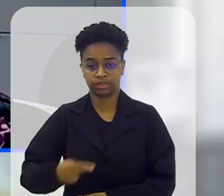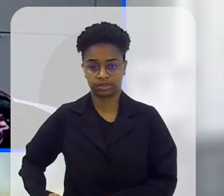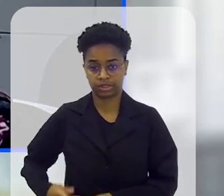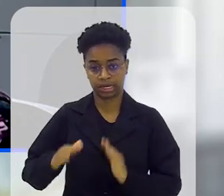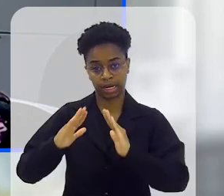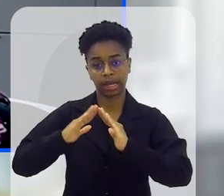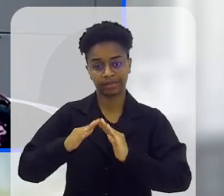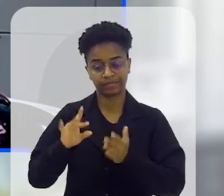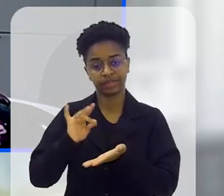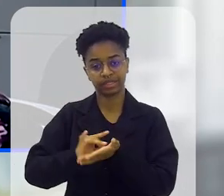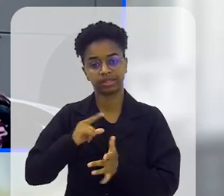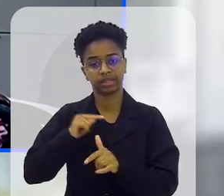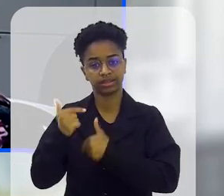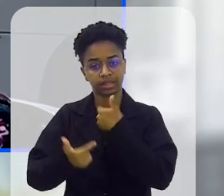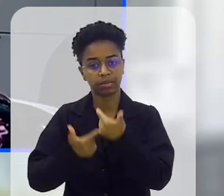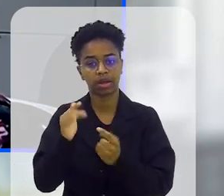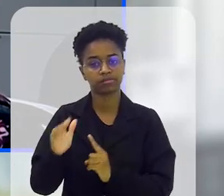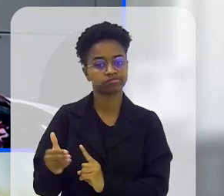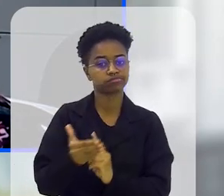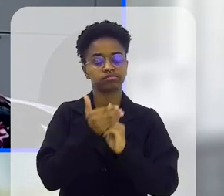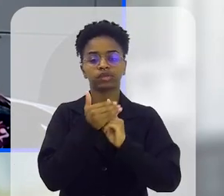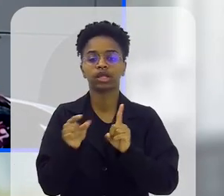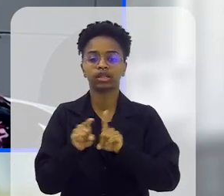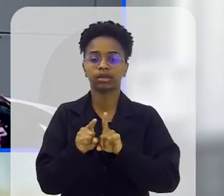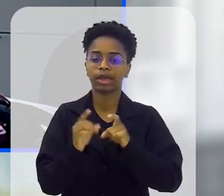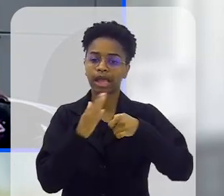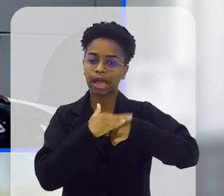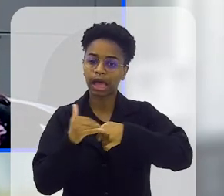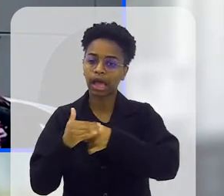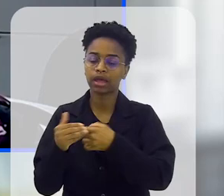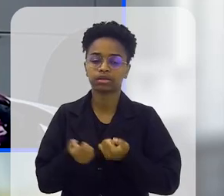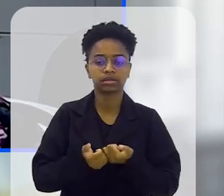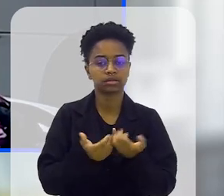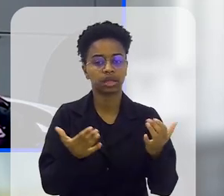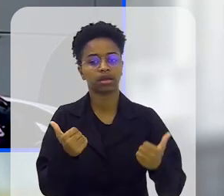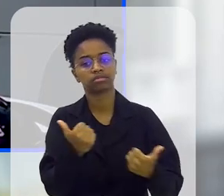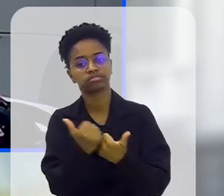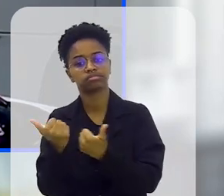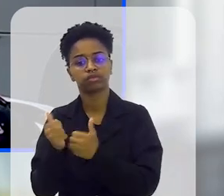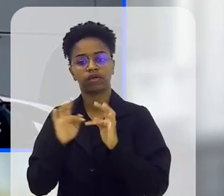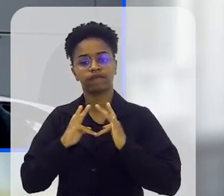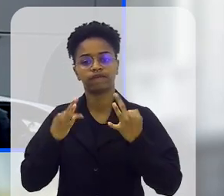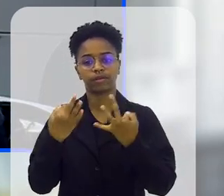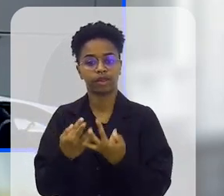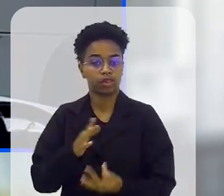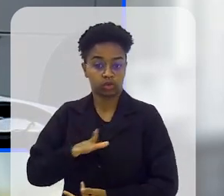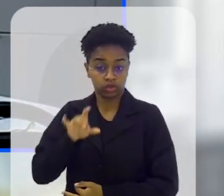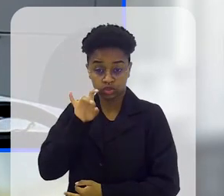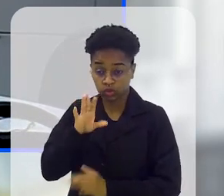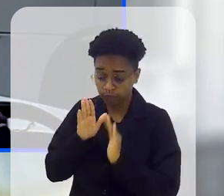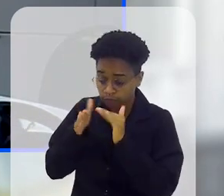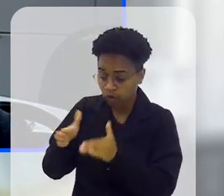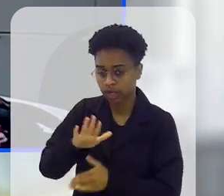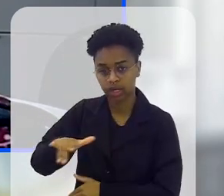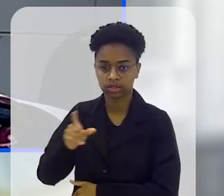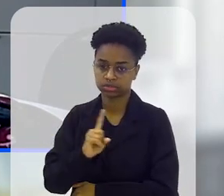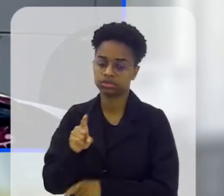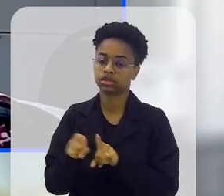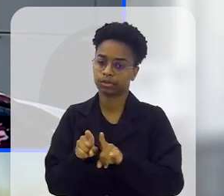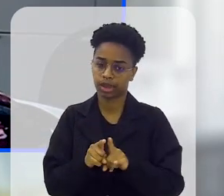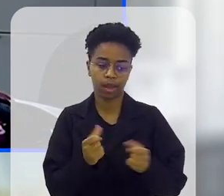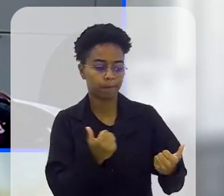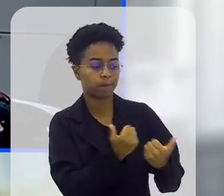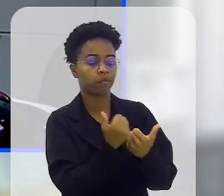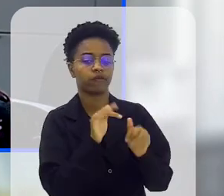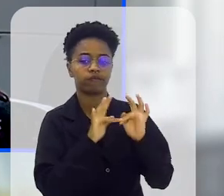que realmente tem esse trabalho de acolhimento, de dar todo esse carinho, todo esse suporte para não só a criança, mas como para a